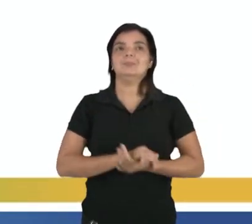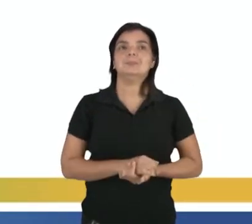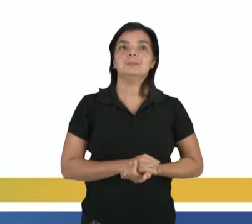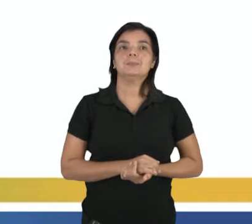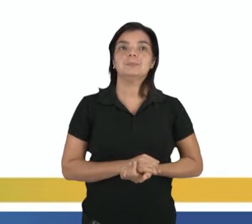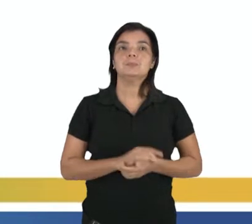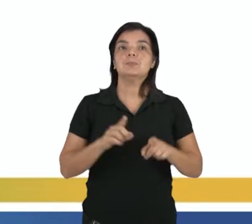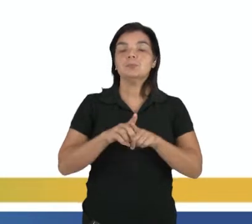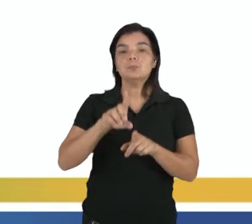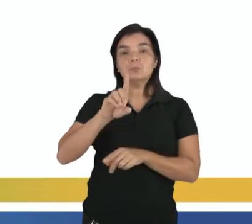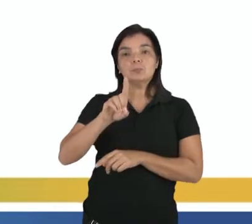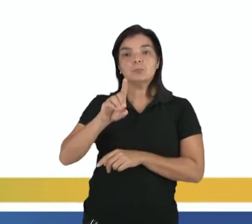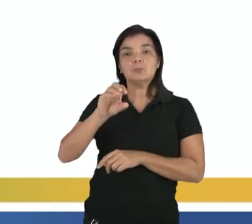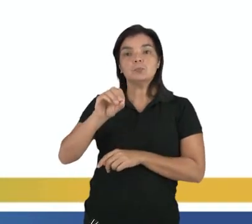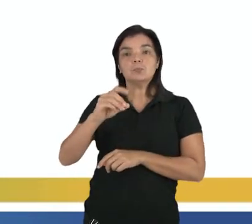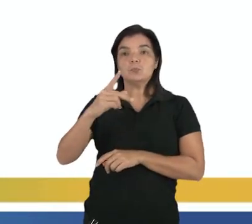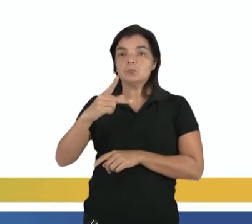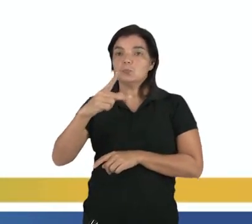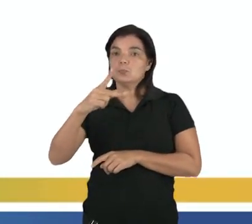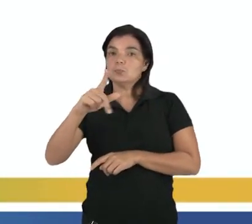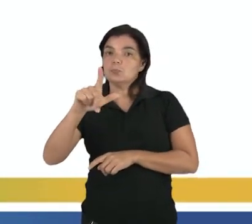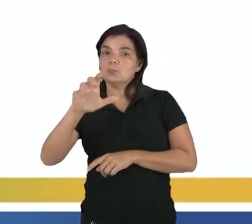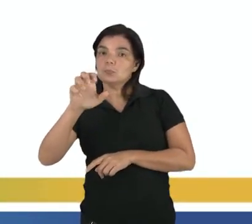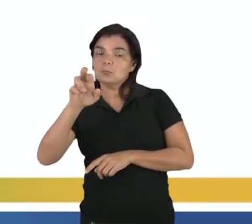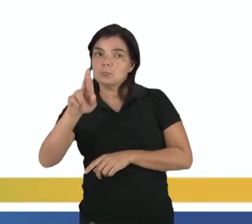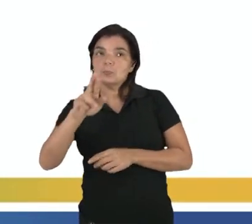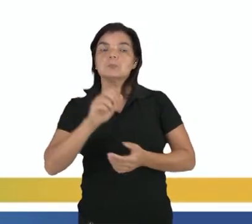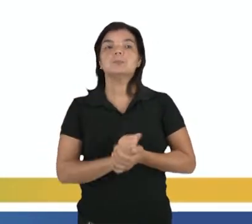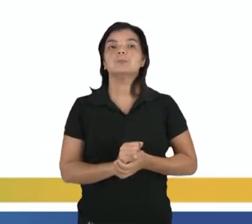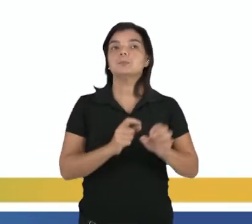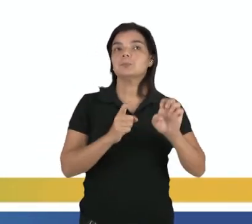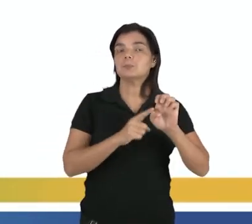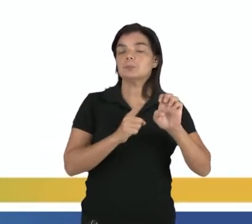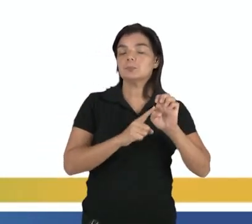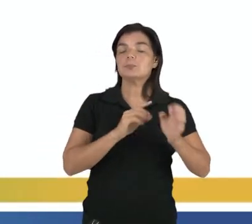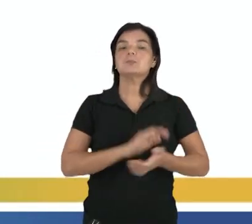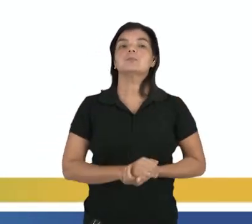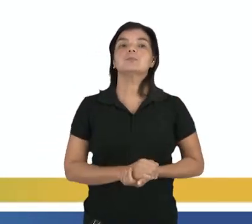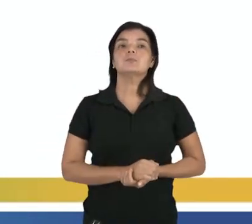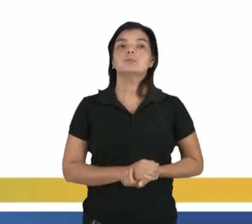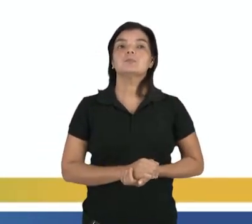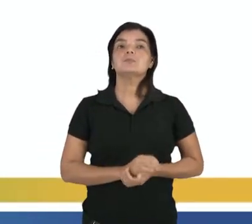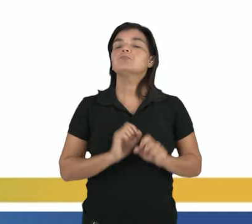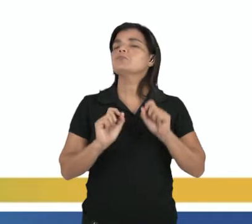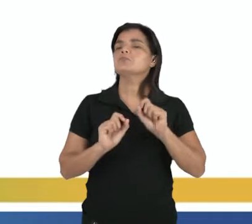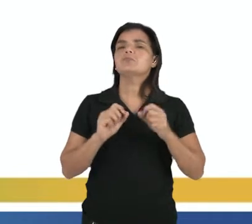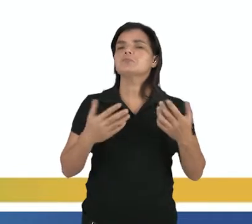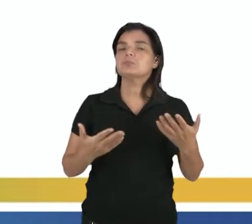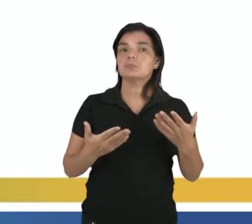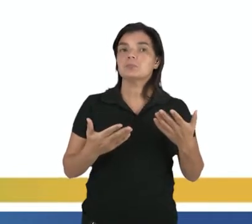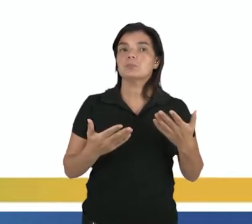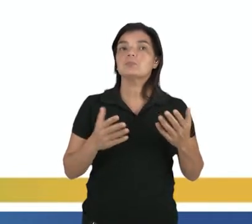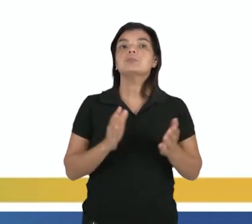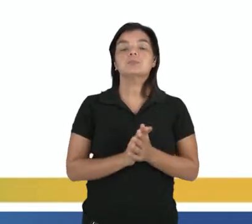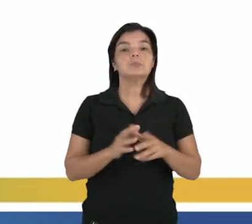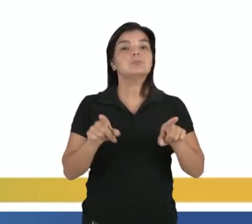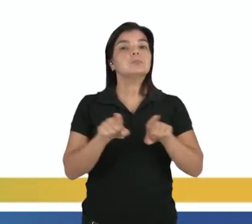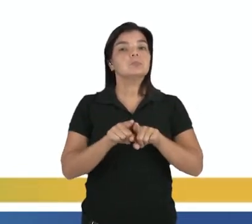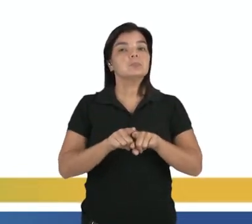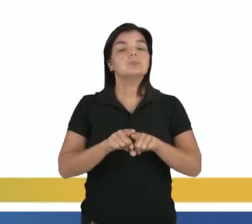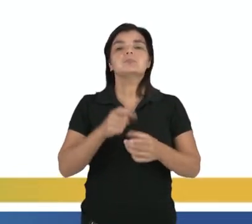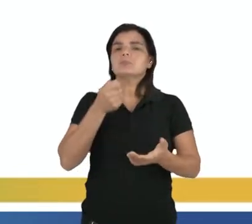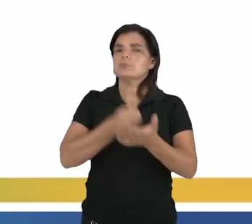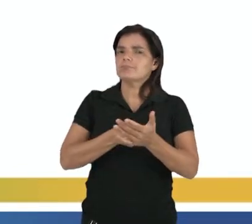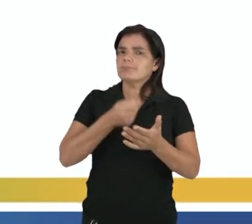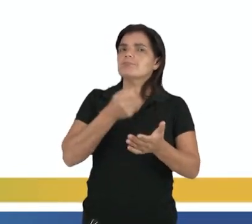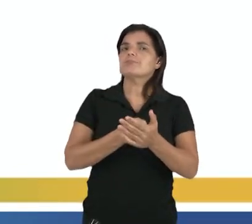E o efeito dopla, que está na questão E, aliás, na opção E, o é o efeito dopla? Que também já foi muito